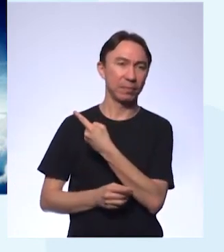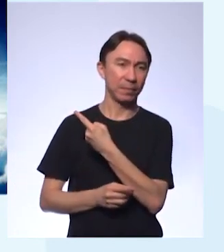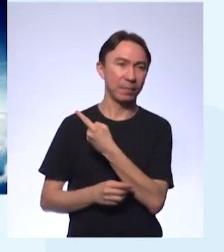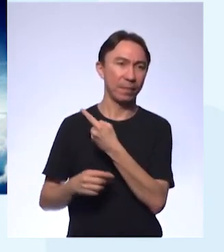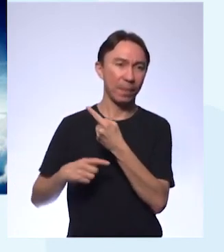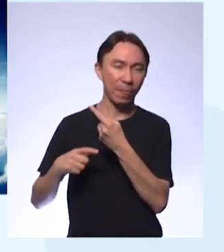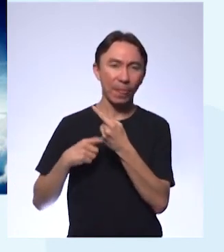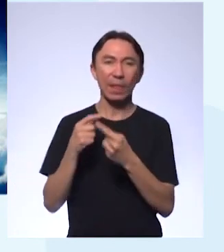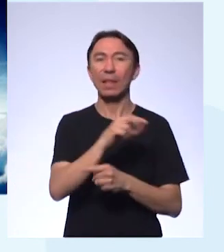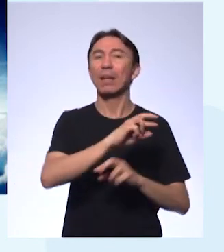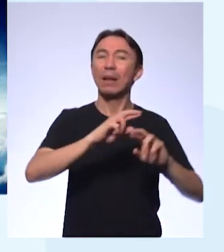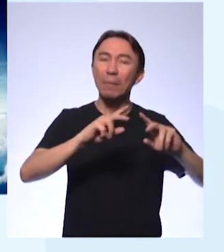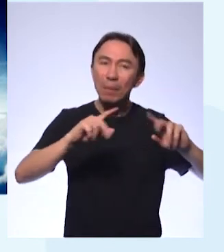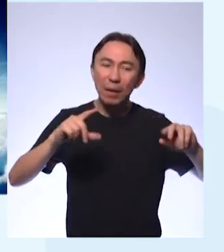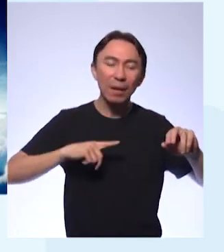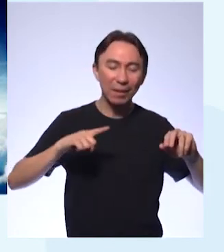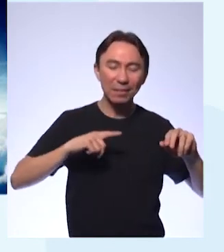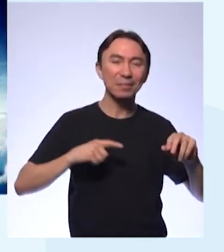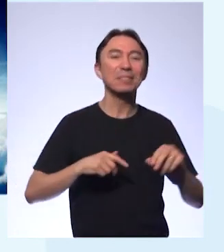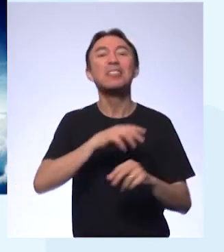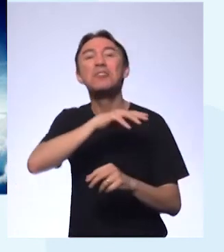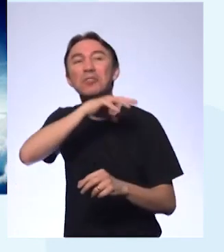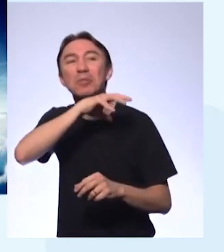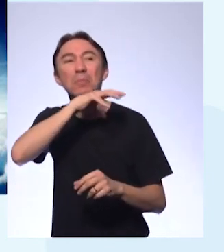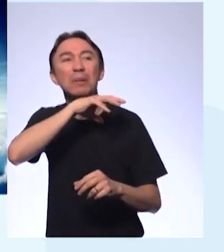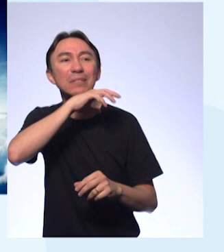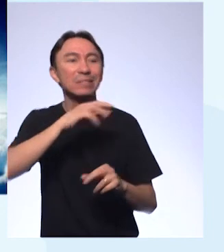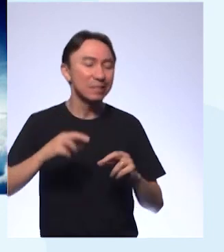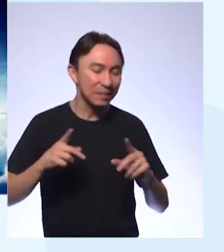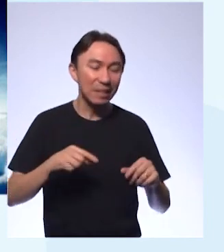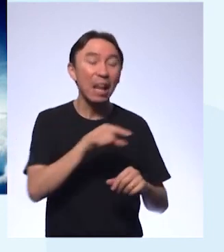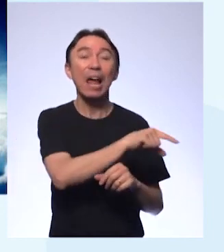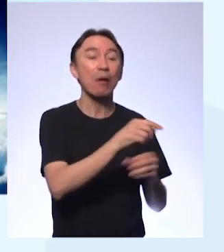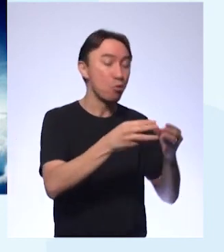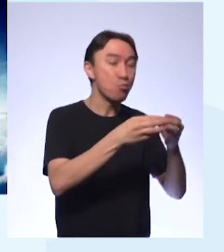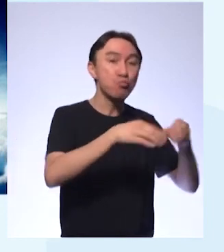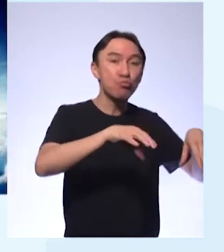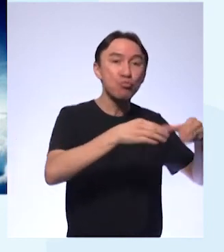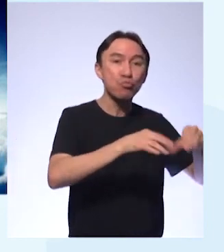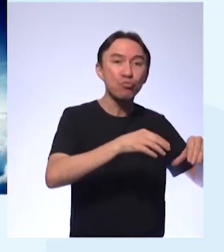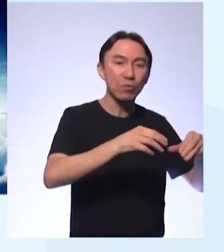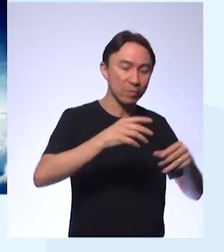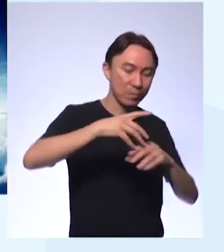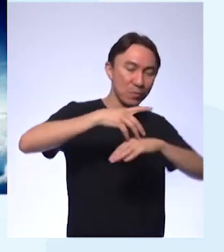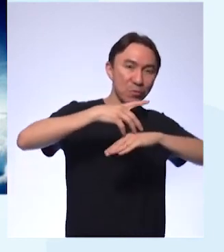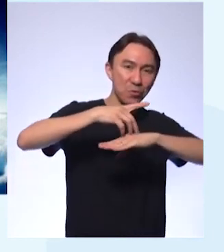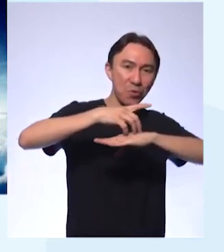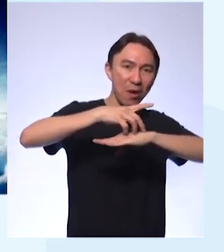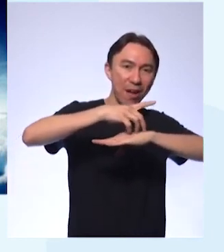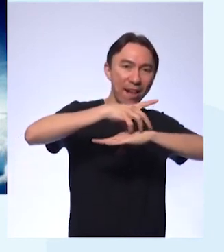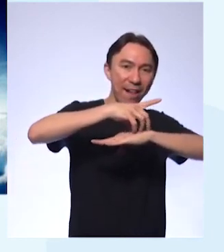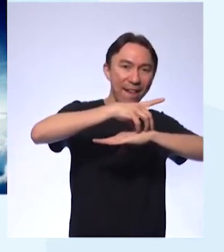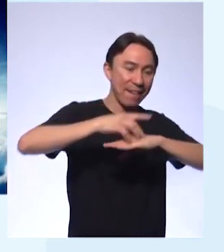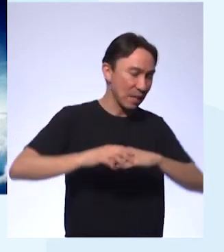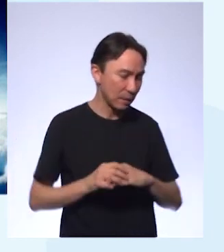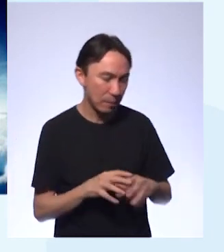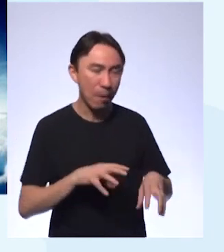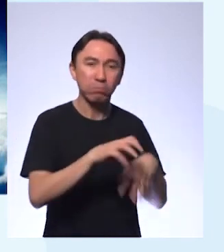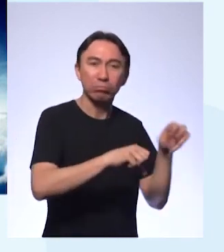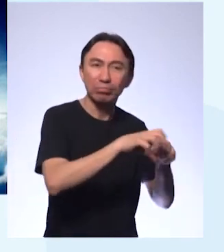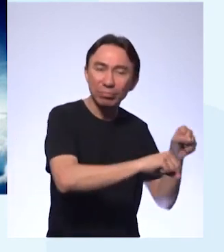mamíferos, consumir os ovos dos dinossauros. Eu fiz a colinha, porque eu fiquei com medo de não lembrar de falar tudo. Então, resfriamento climático.